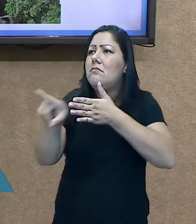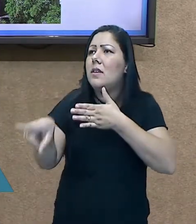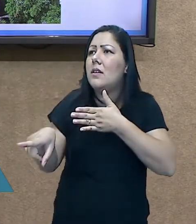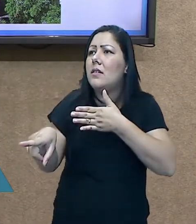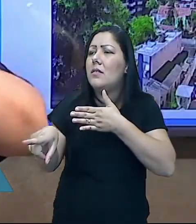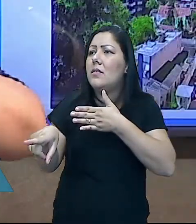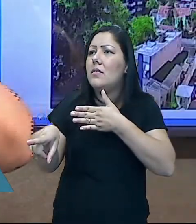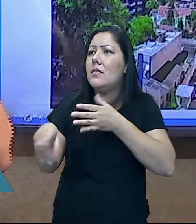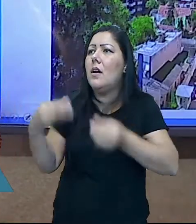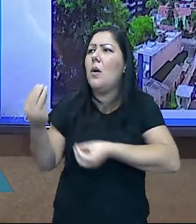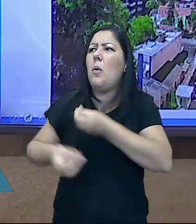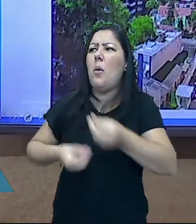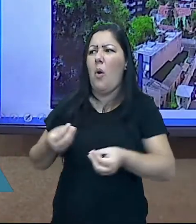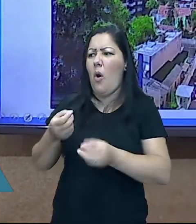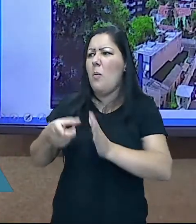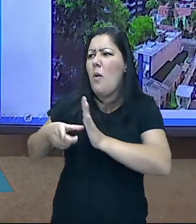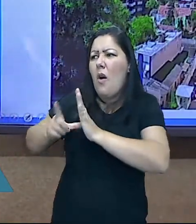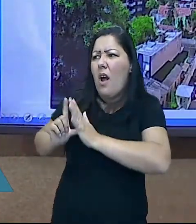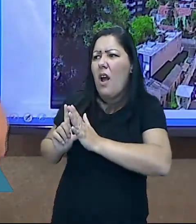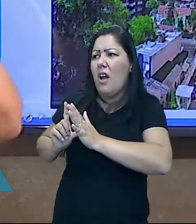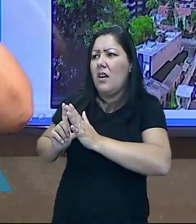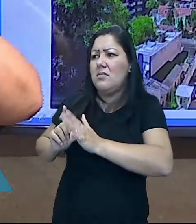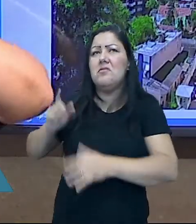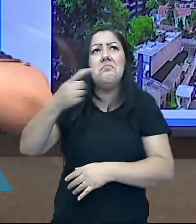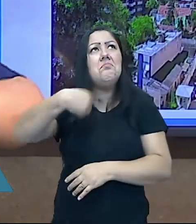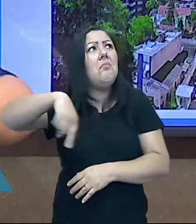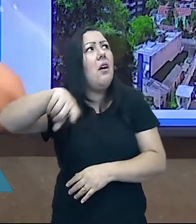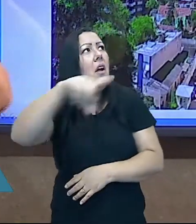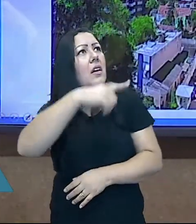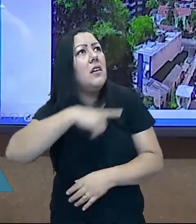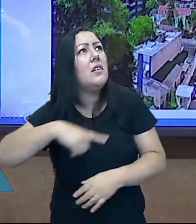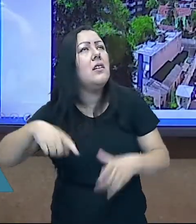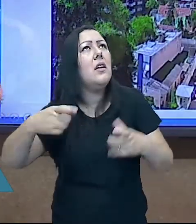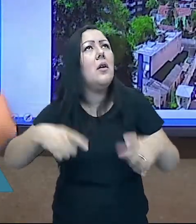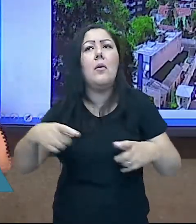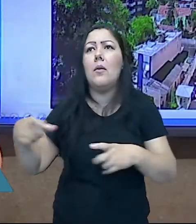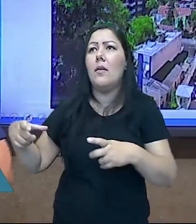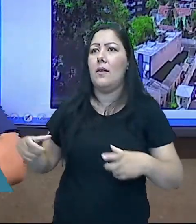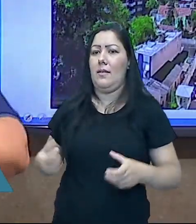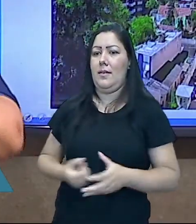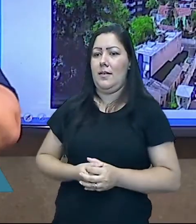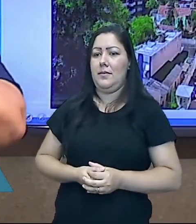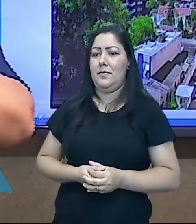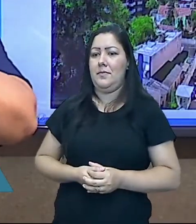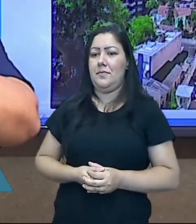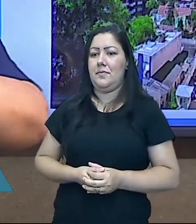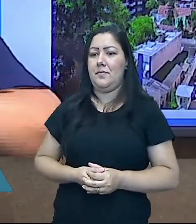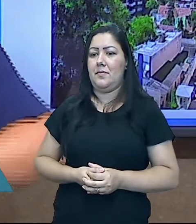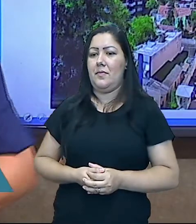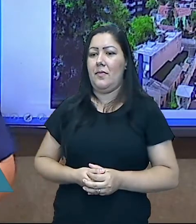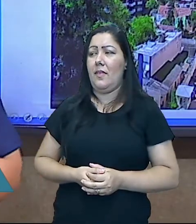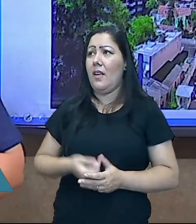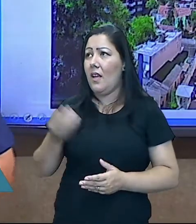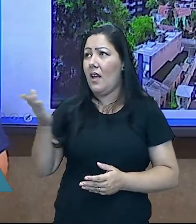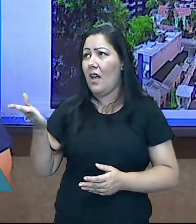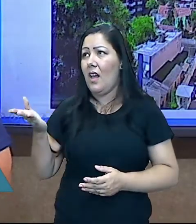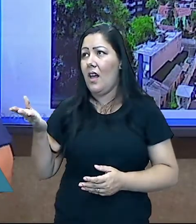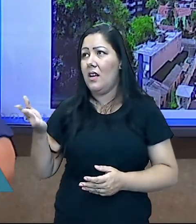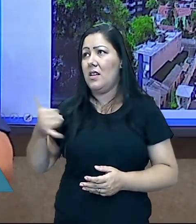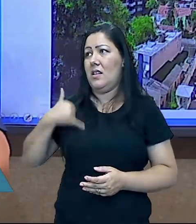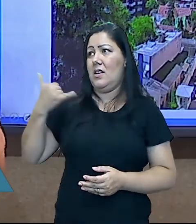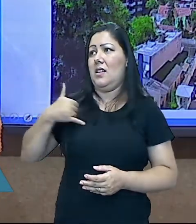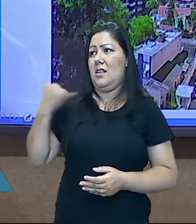Quando eles tinham a sua idade, se eles moravam próximos do lugar aonde